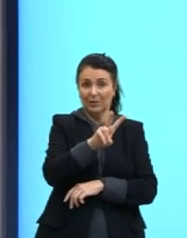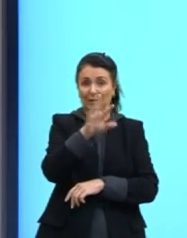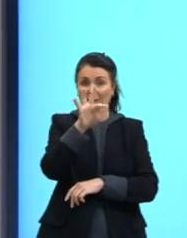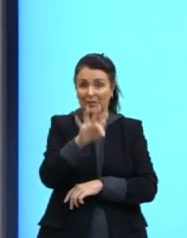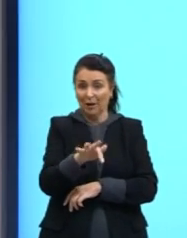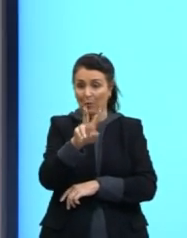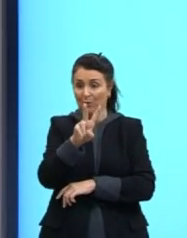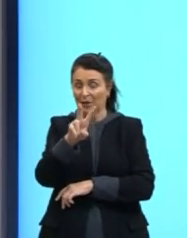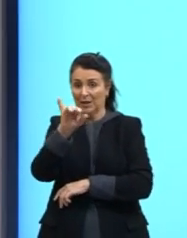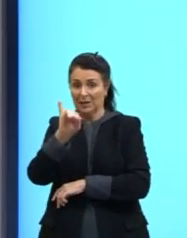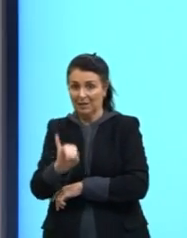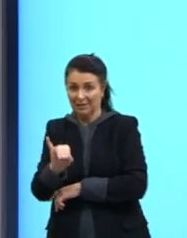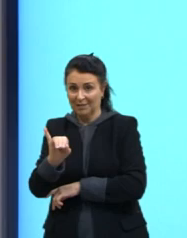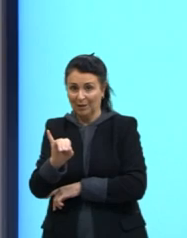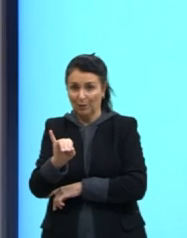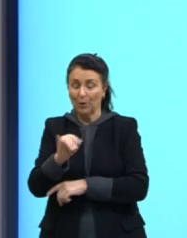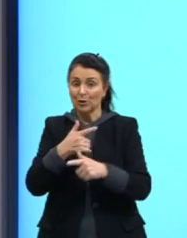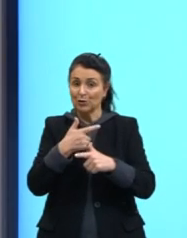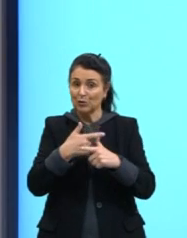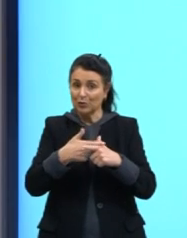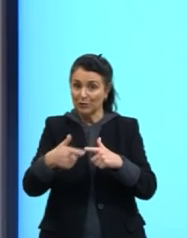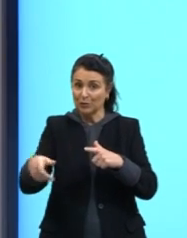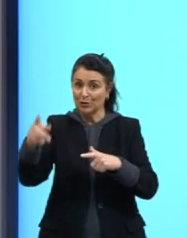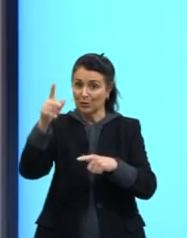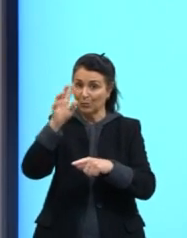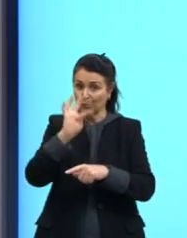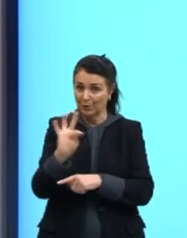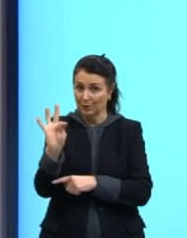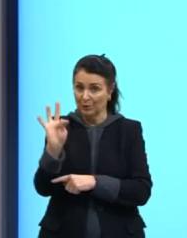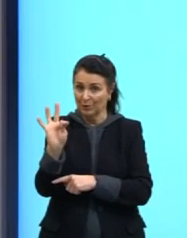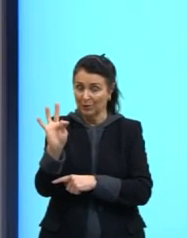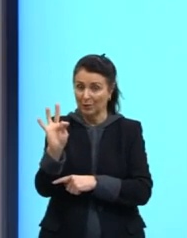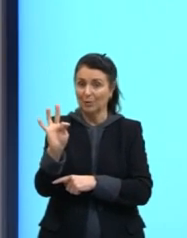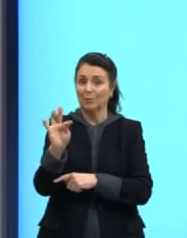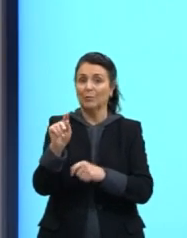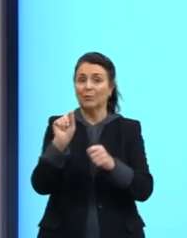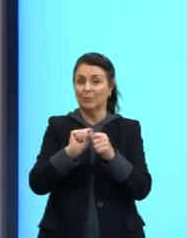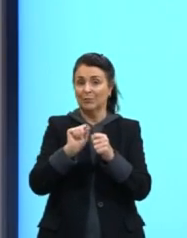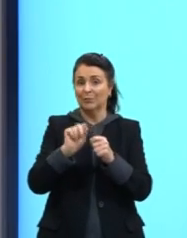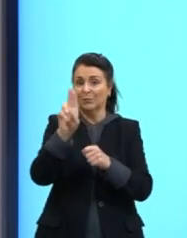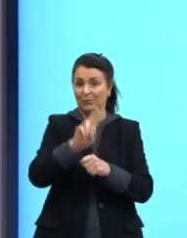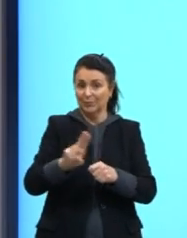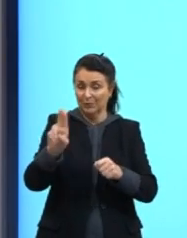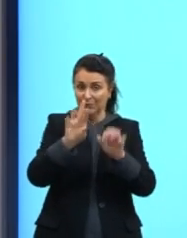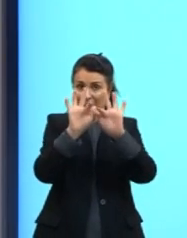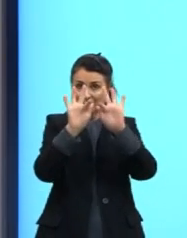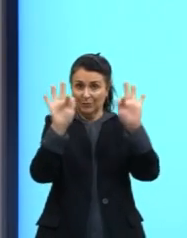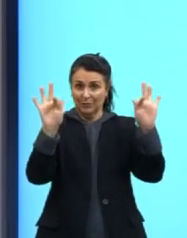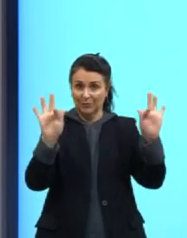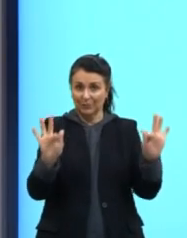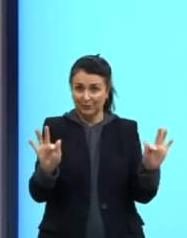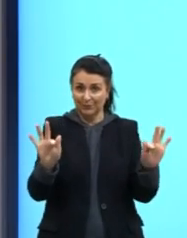tempo, a gente vai, né, operando com essa fórmula de uma certa maneira. A gente passa aqui, ó,